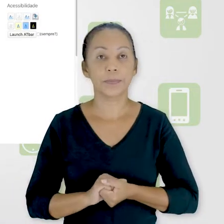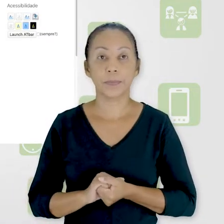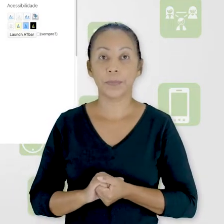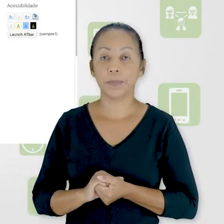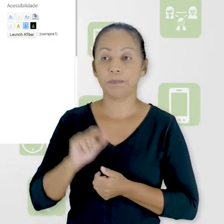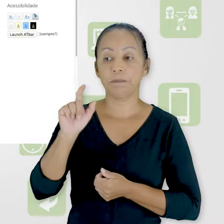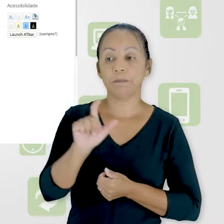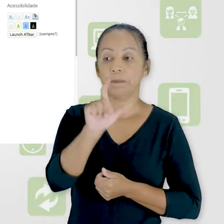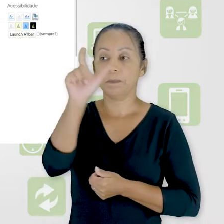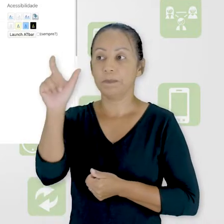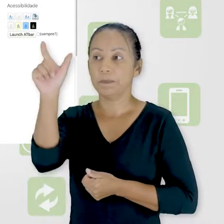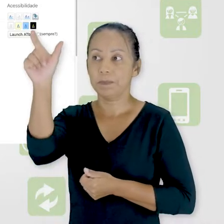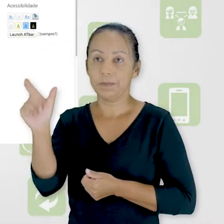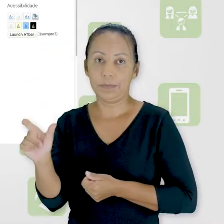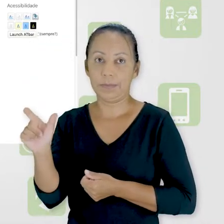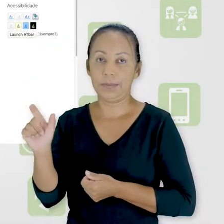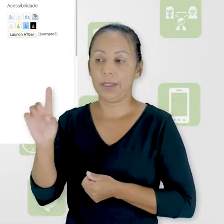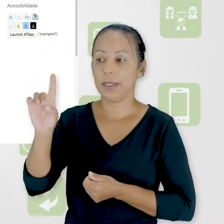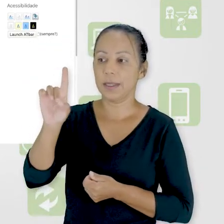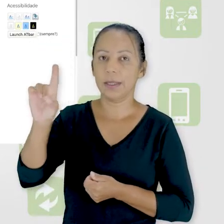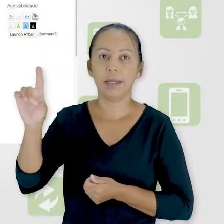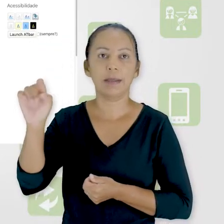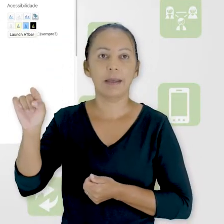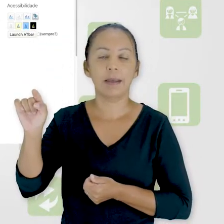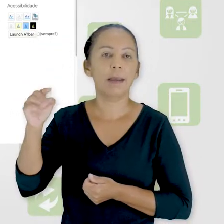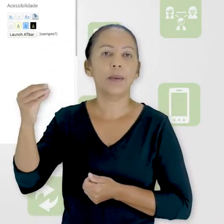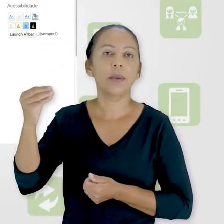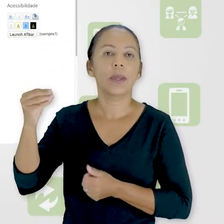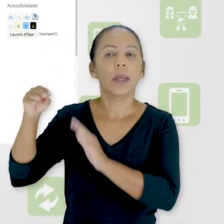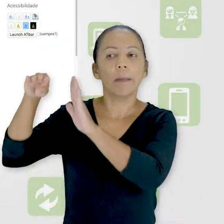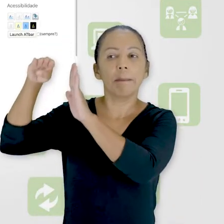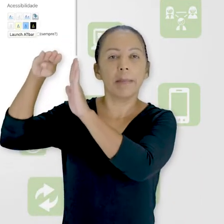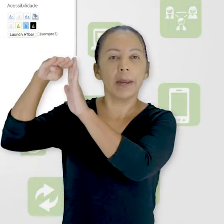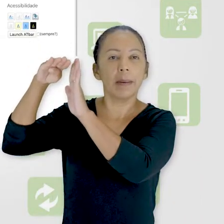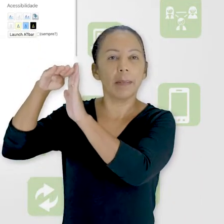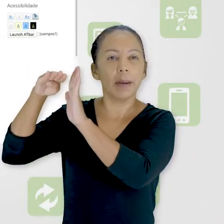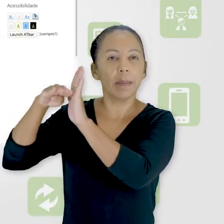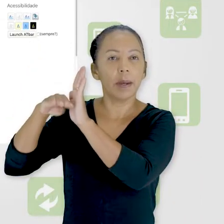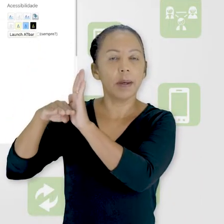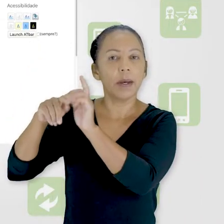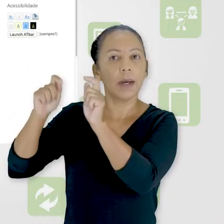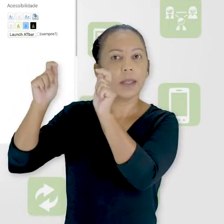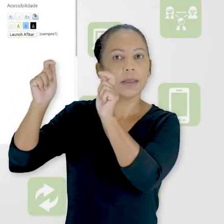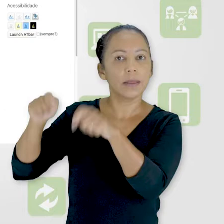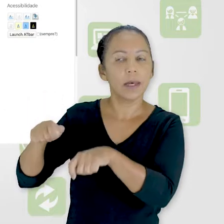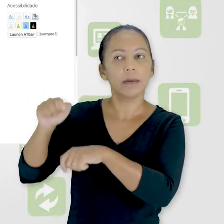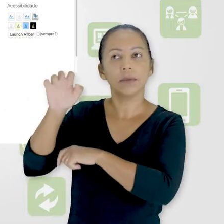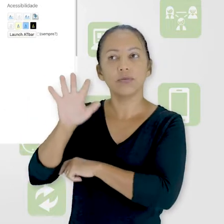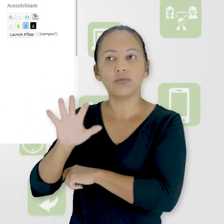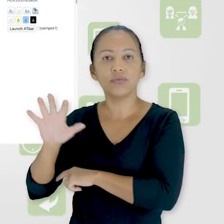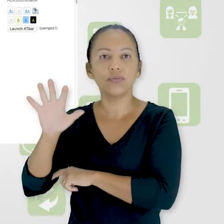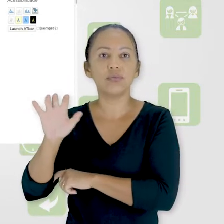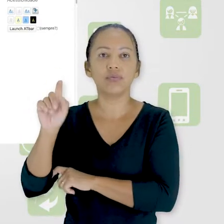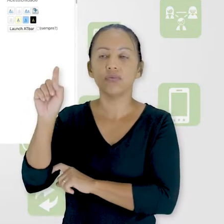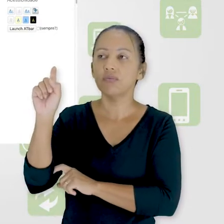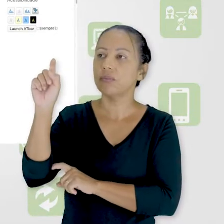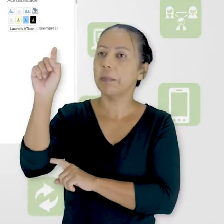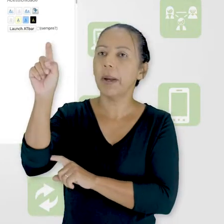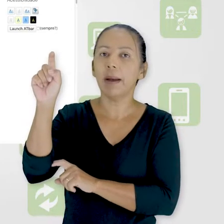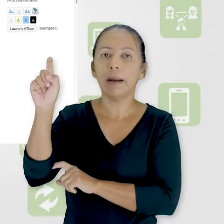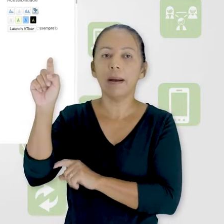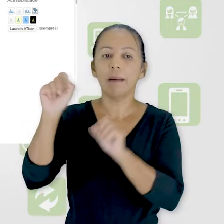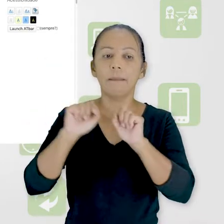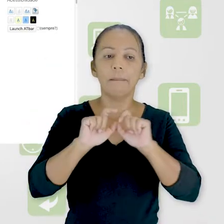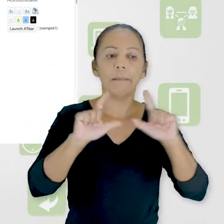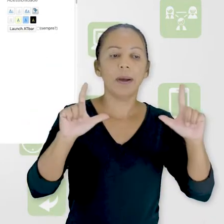delas na direita é o Sumário, tá certo? O Sumário vai permitir você navegar pelo livro clicando nas seções,